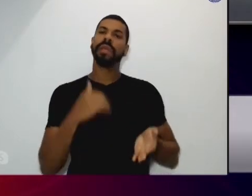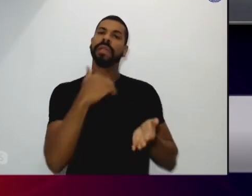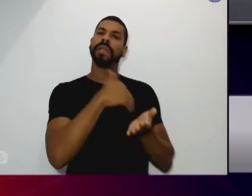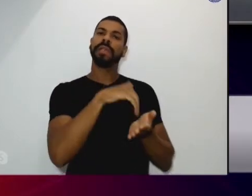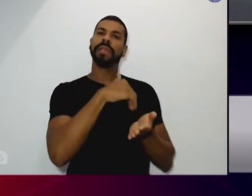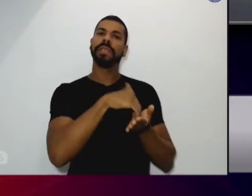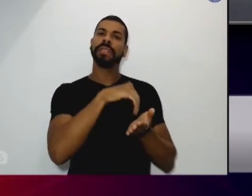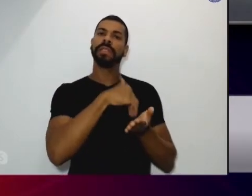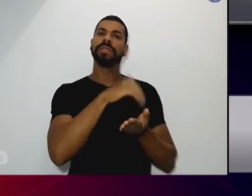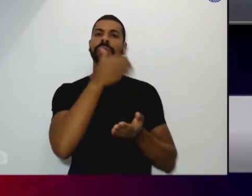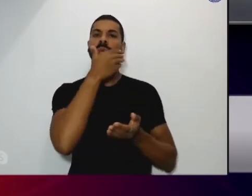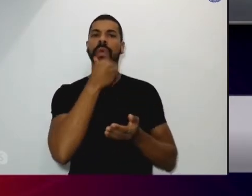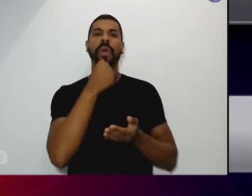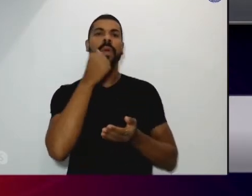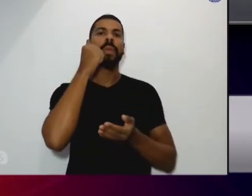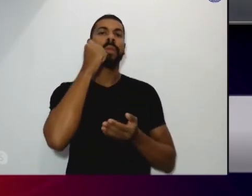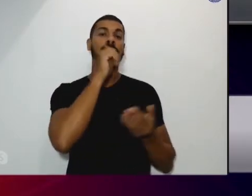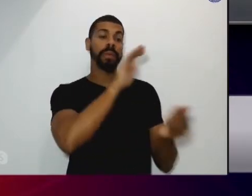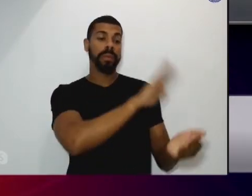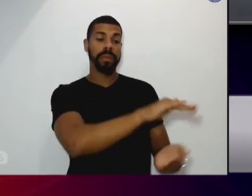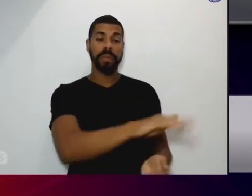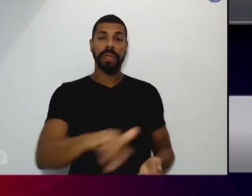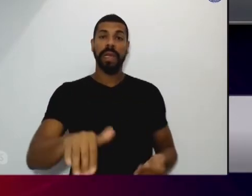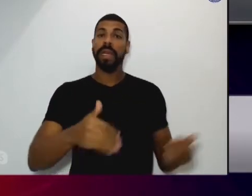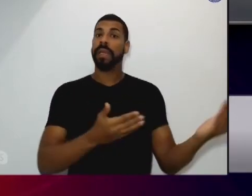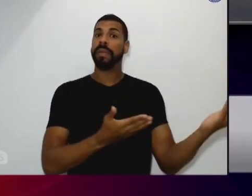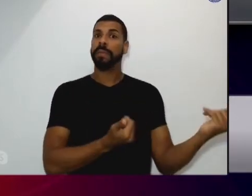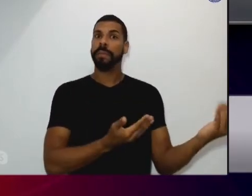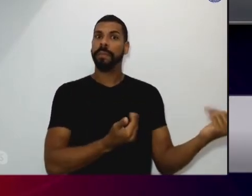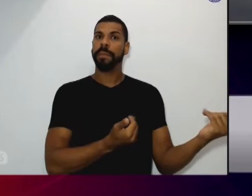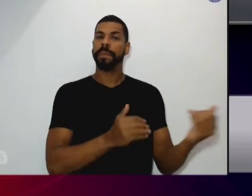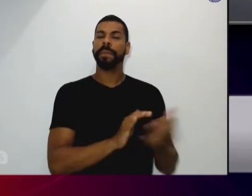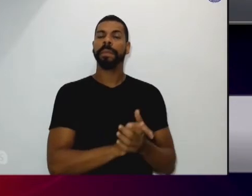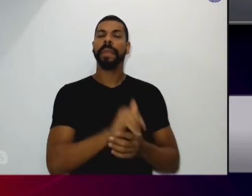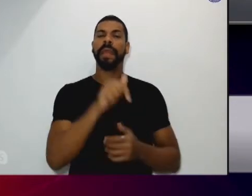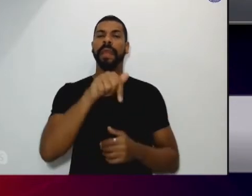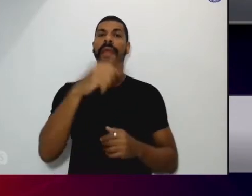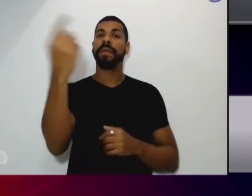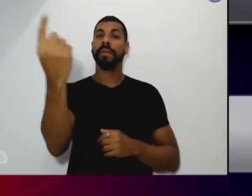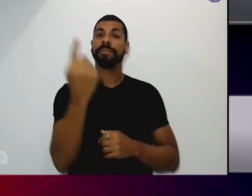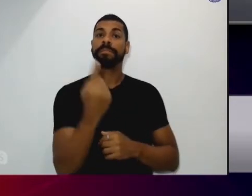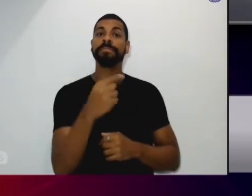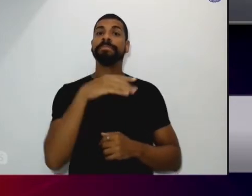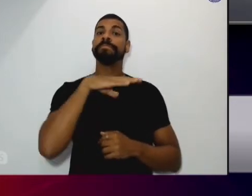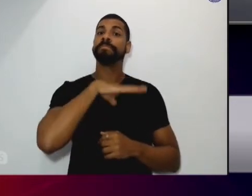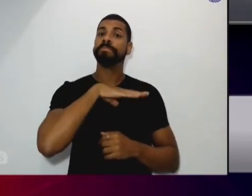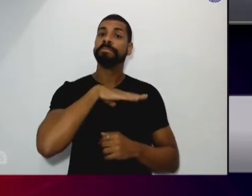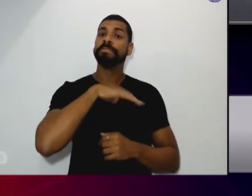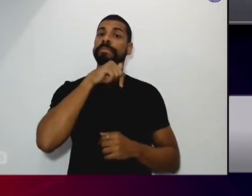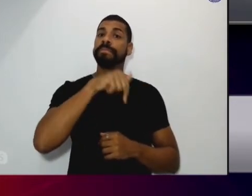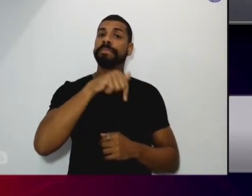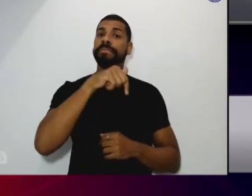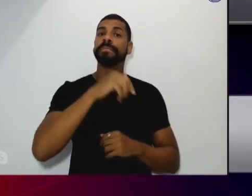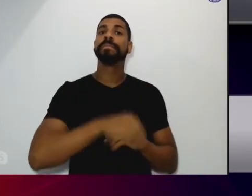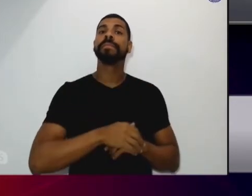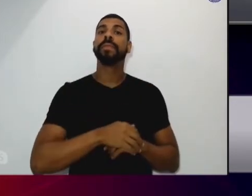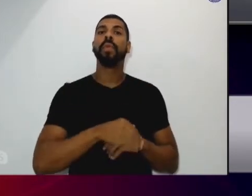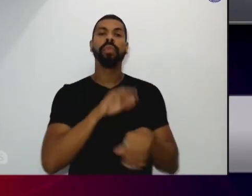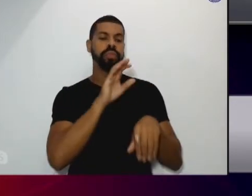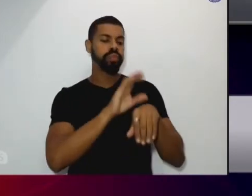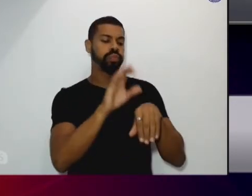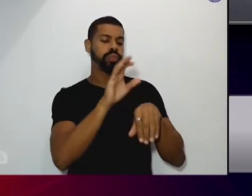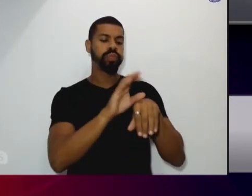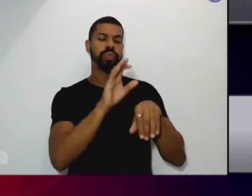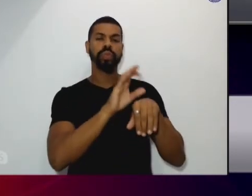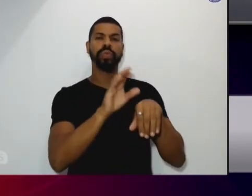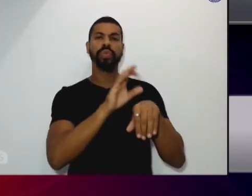Adolescente o Maurício Cunha ele vai vir para Botucatu esse ano também um Secretário Nacional vamos fazer uma capacitação com os conselheiros tutelares